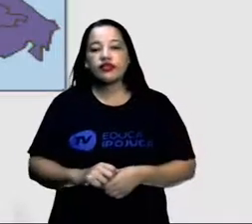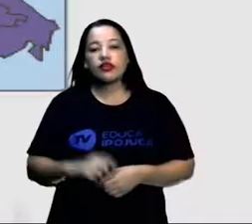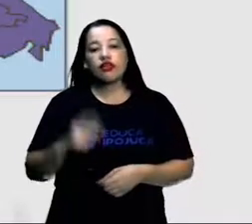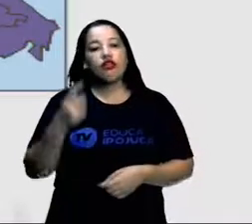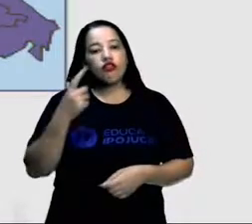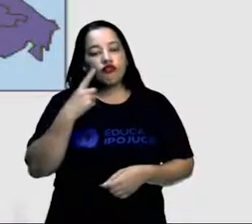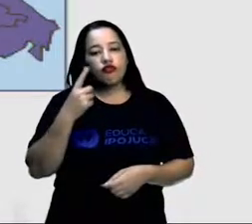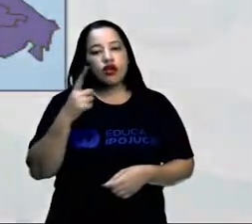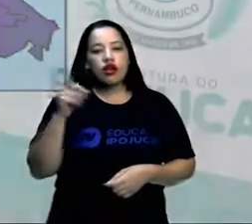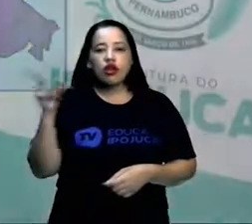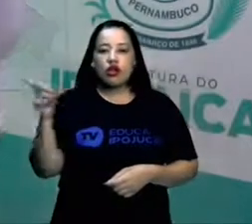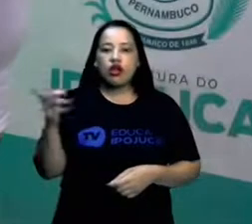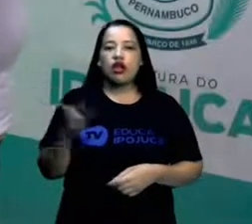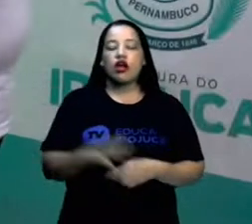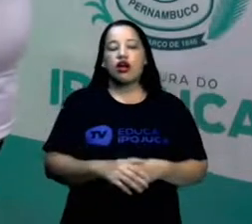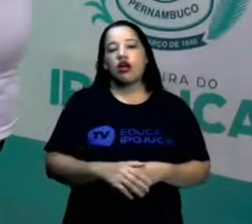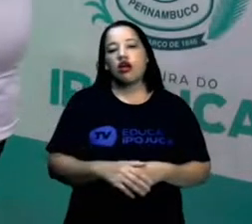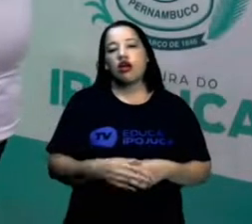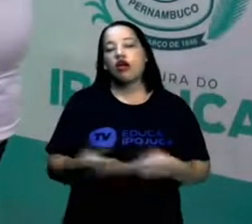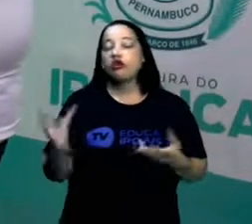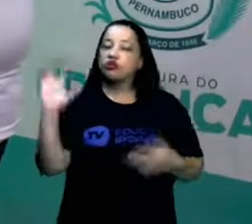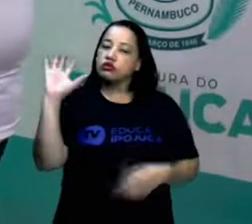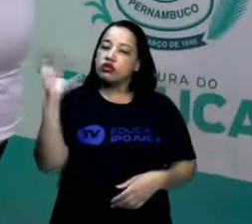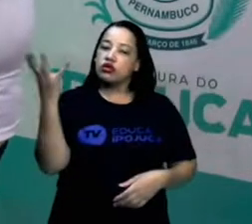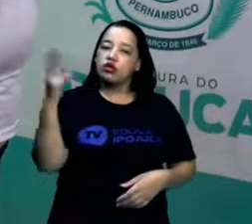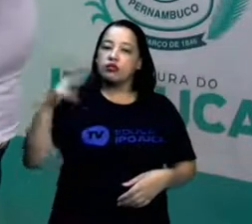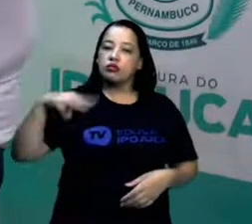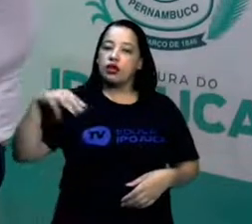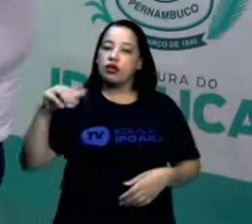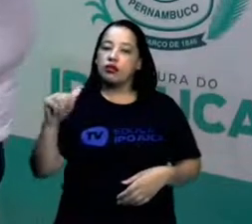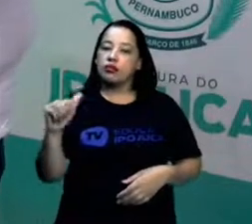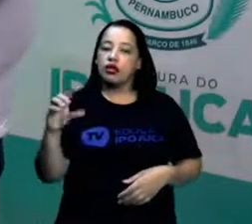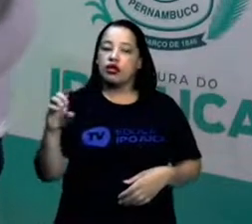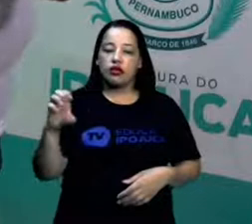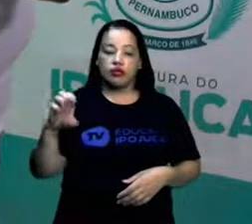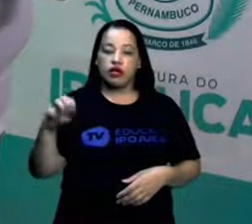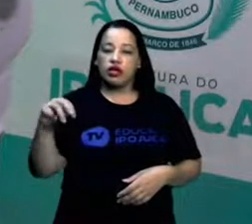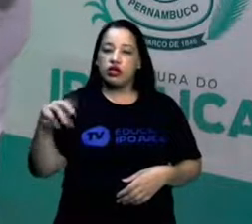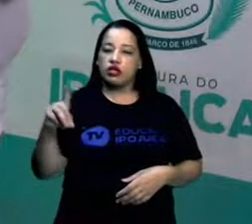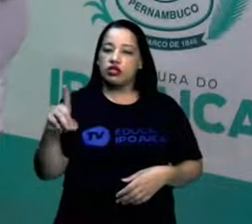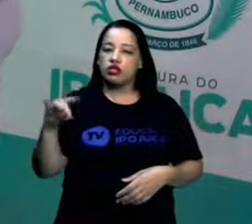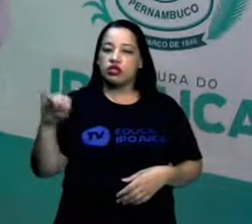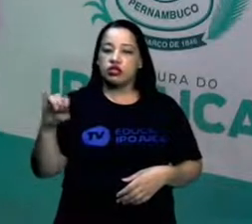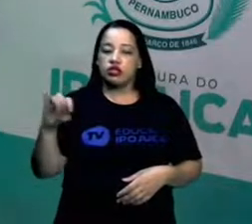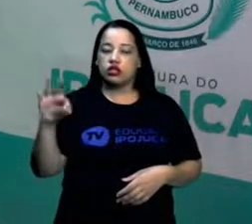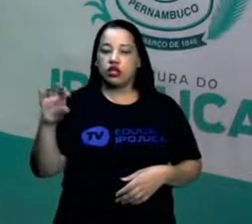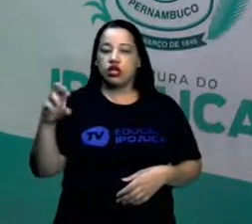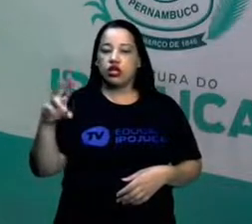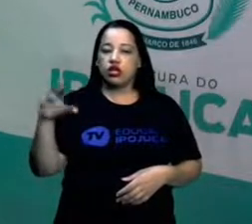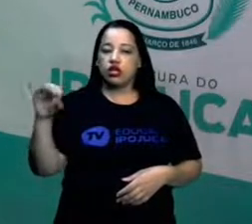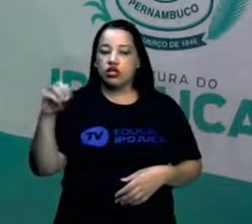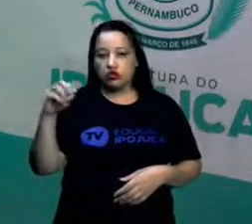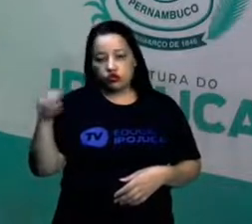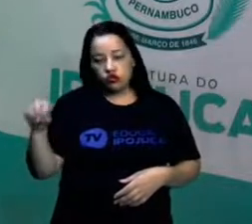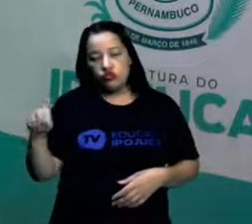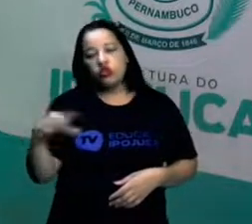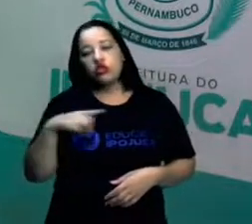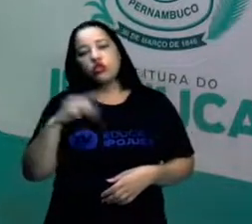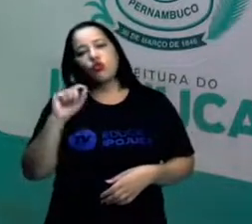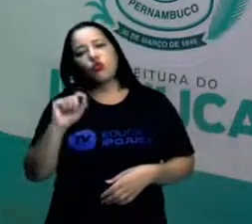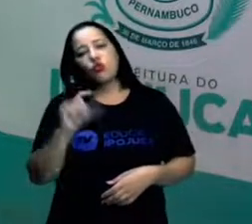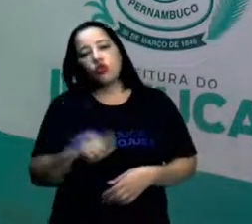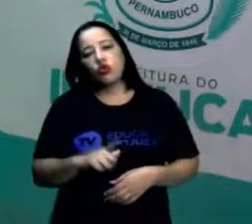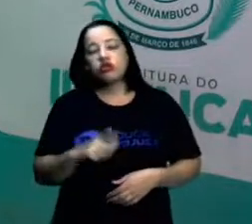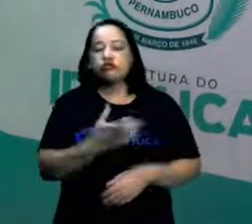Por conta do clima Mediterrâneo, a gente tem uma vegetação também chamada de vegetação Mediterrânea, uma